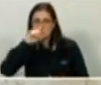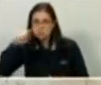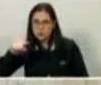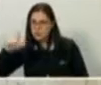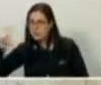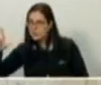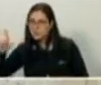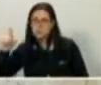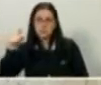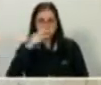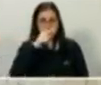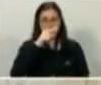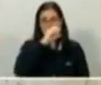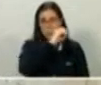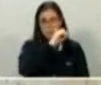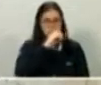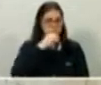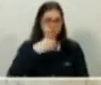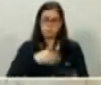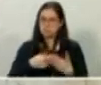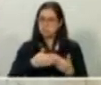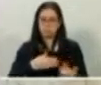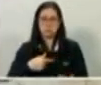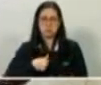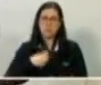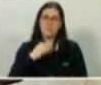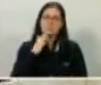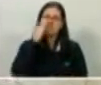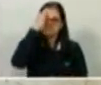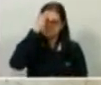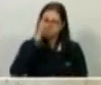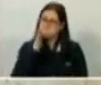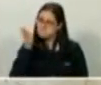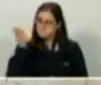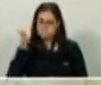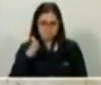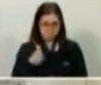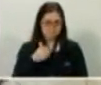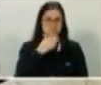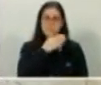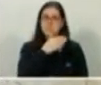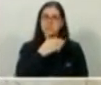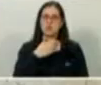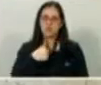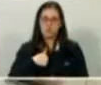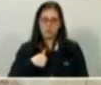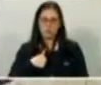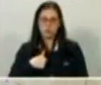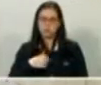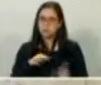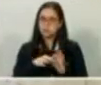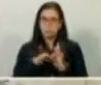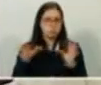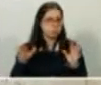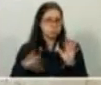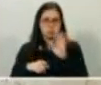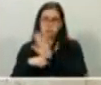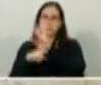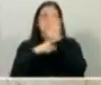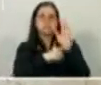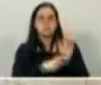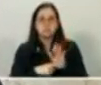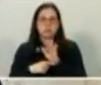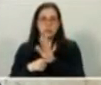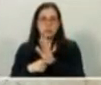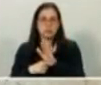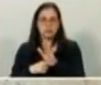que eu acho importante me debruçar, eu estou lá. Então, eu sou um vereador dos limites de toda a cidade de São Paulo